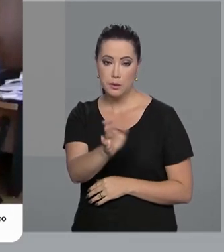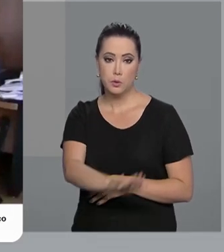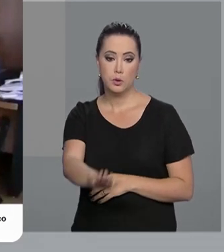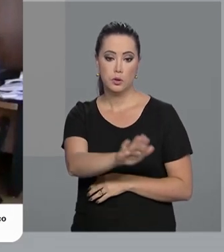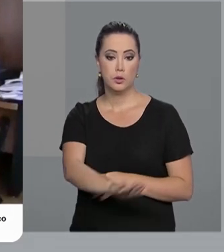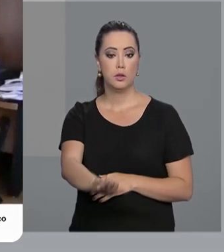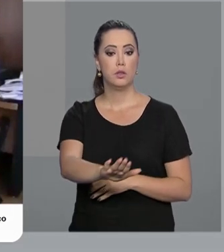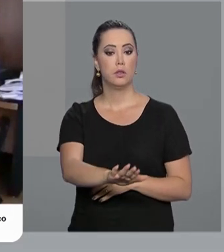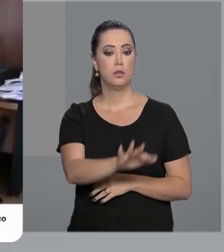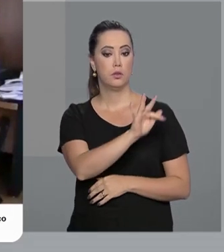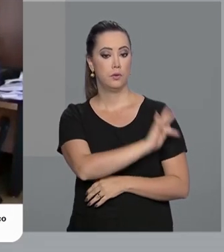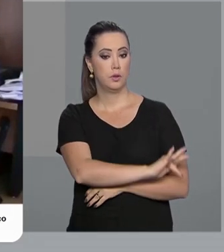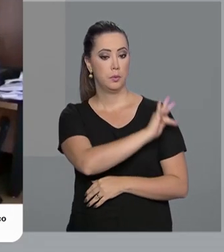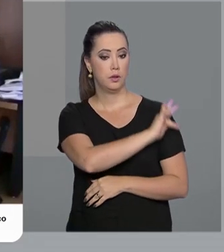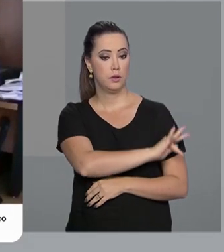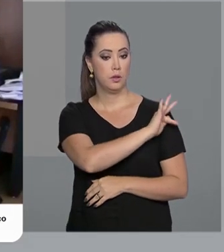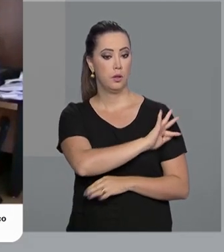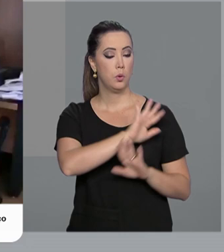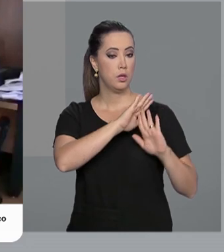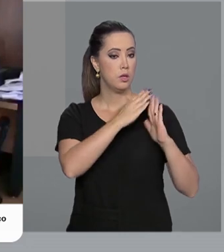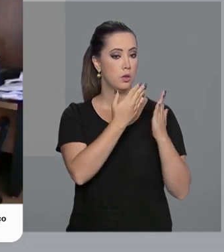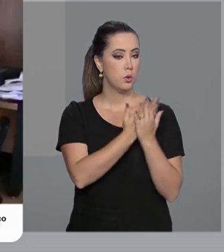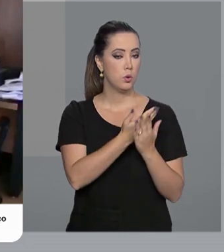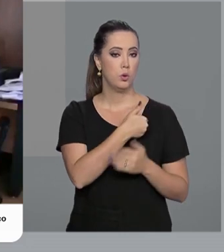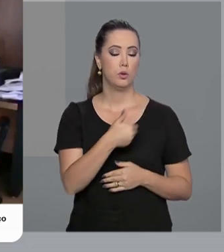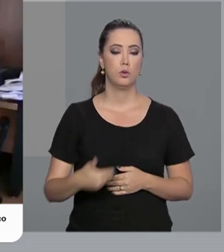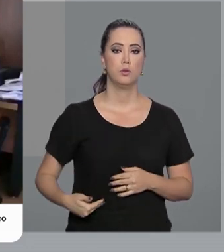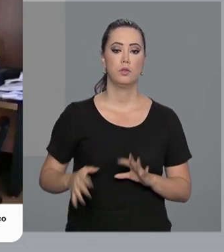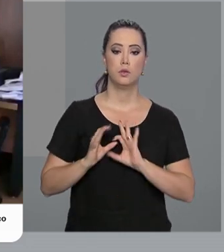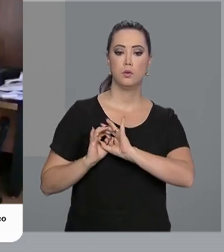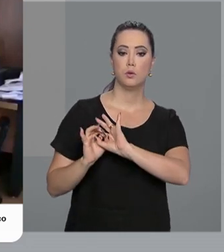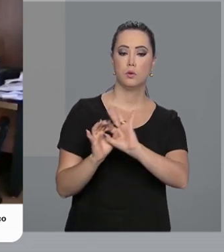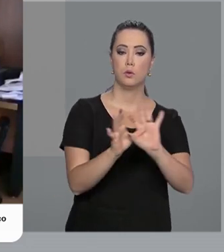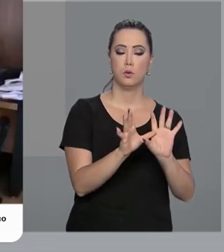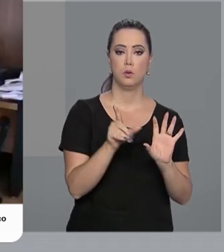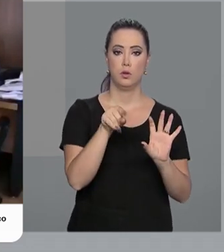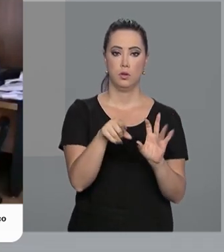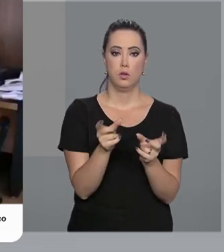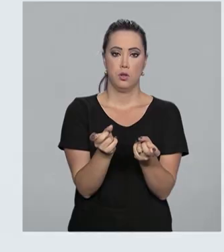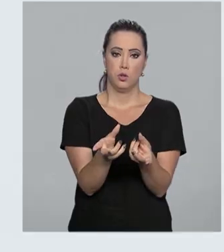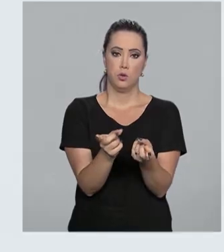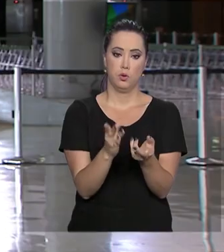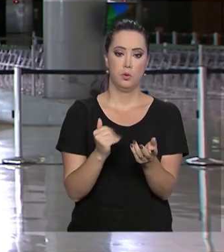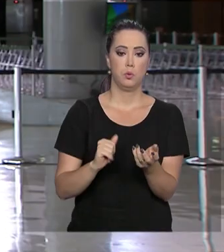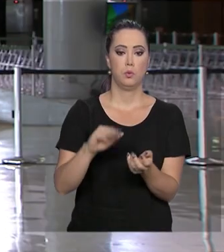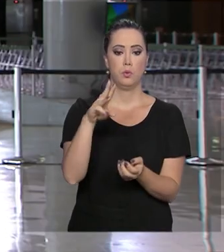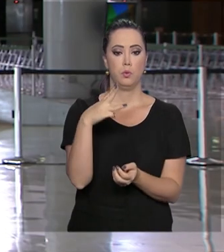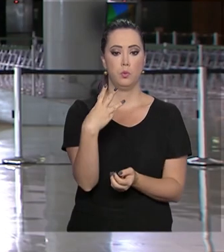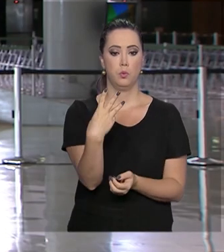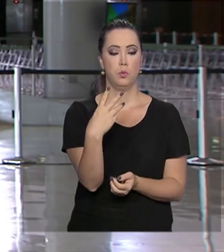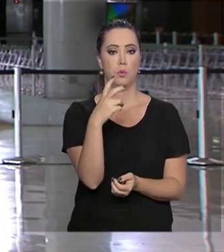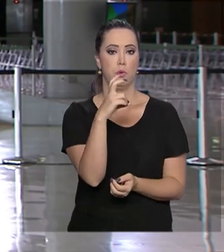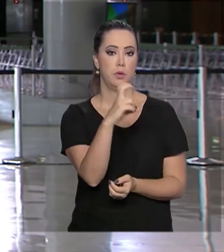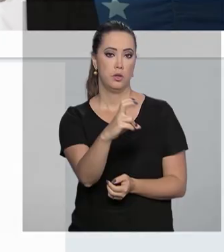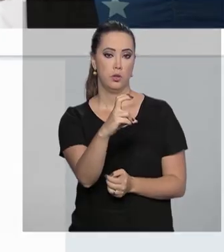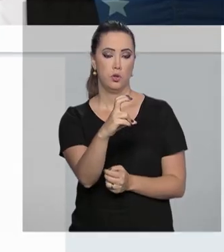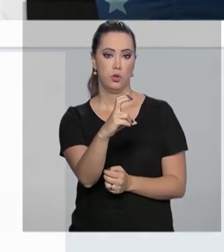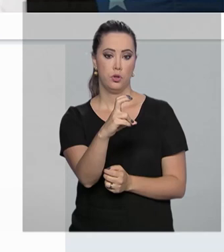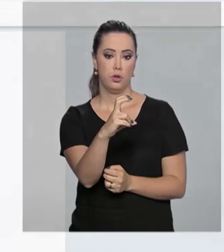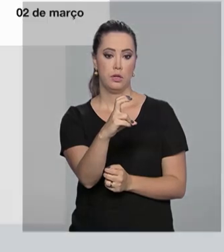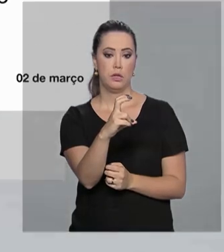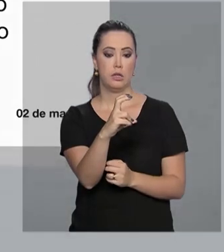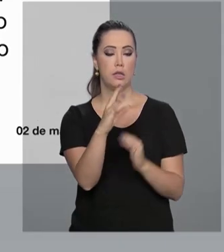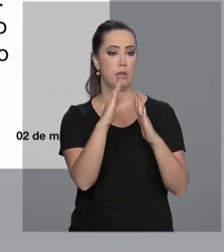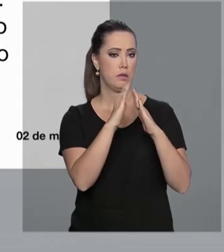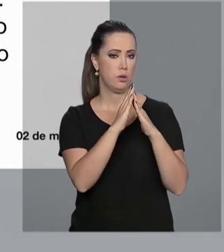fundamental das escolas públicas. E também a autorização para a venda de mais de 35 imóveis da União.